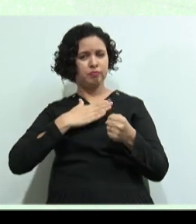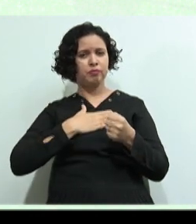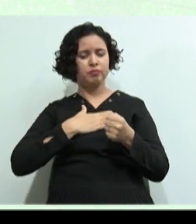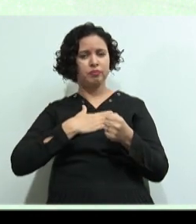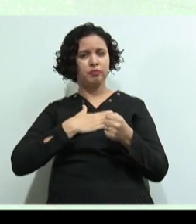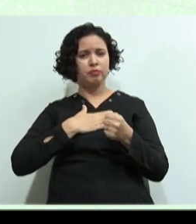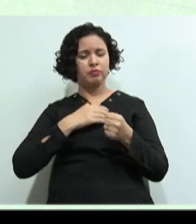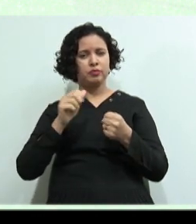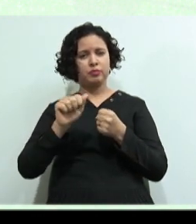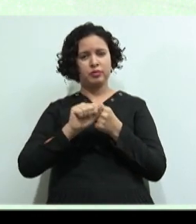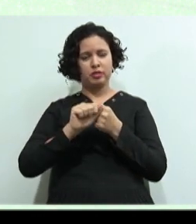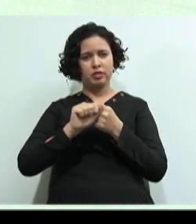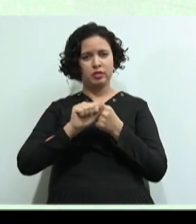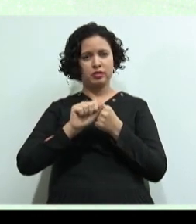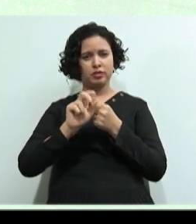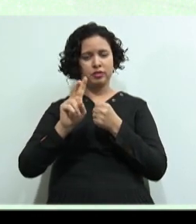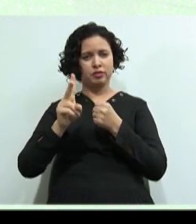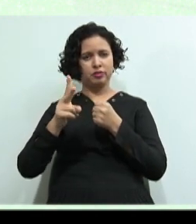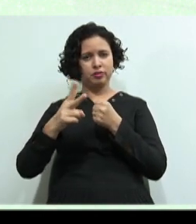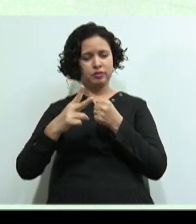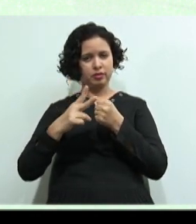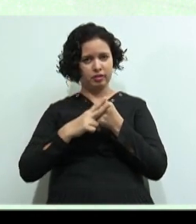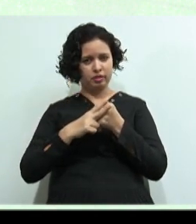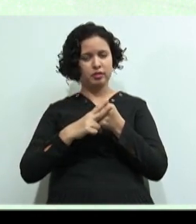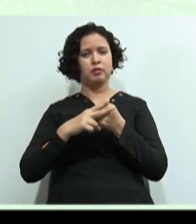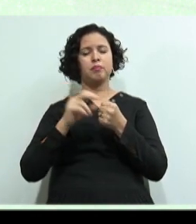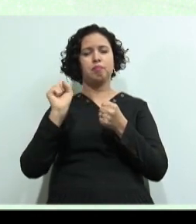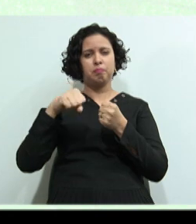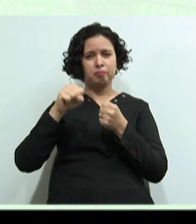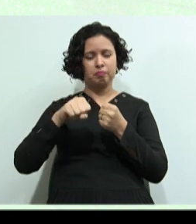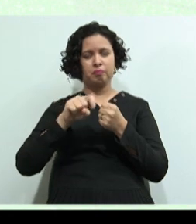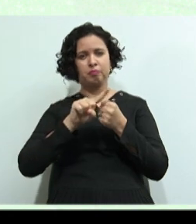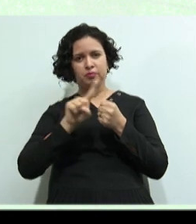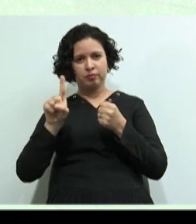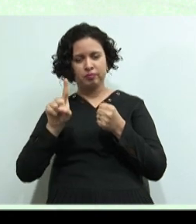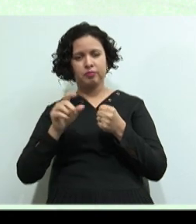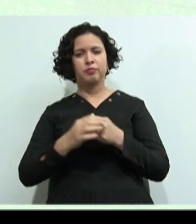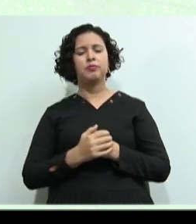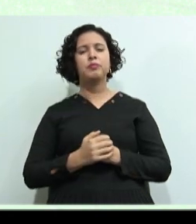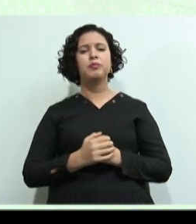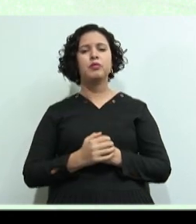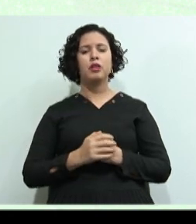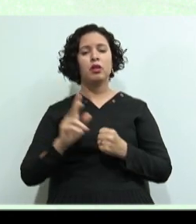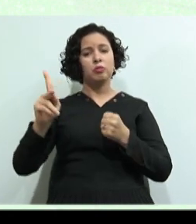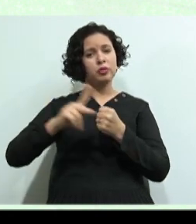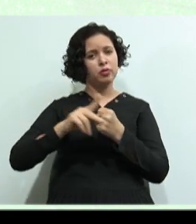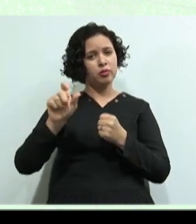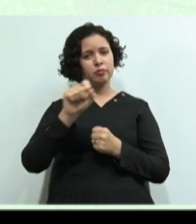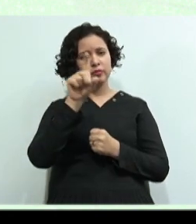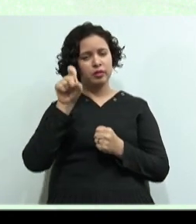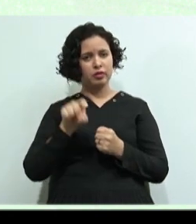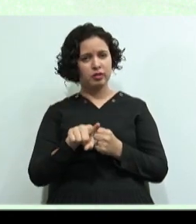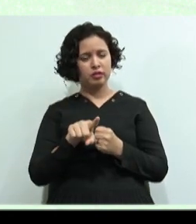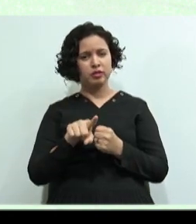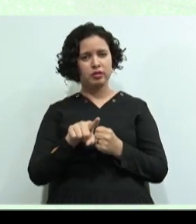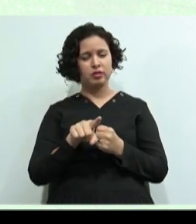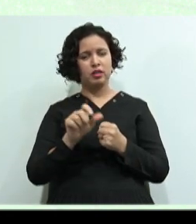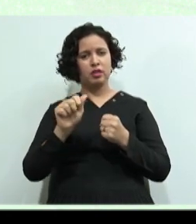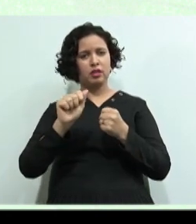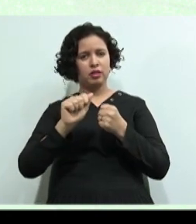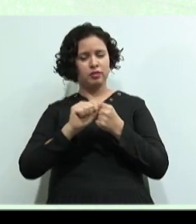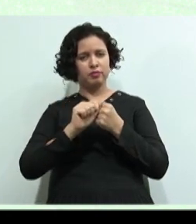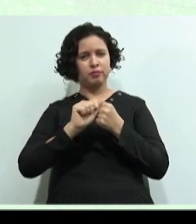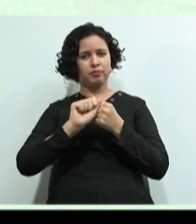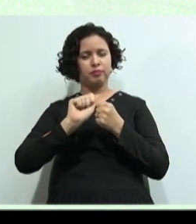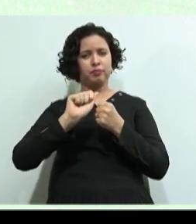Os advérbios Tanto de afirmação Quanto de negação Os pronomes Interrogativos Os advérbios